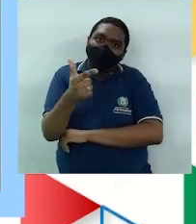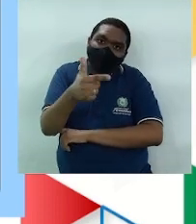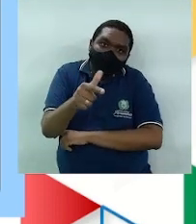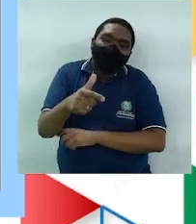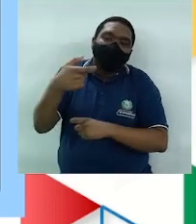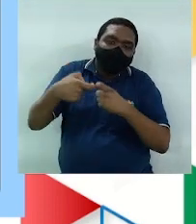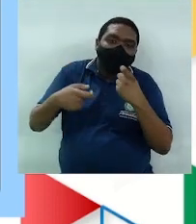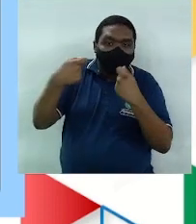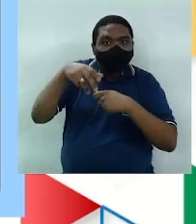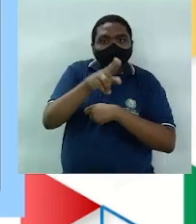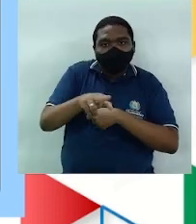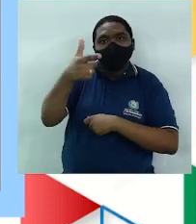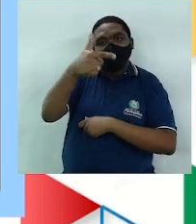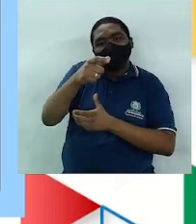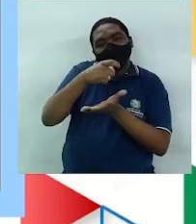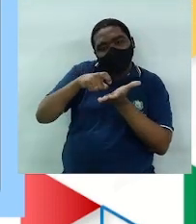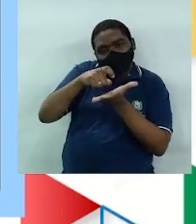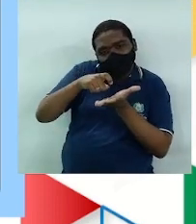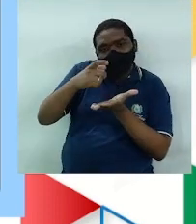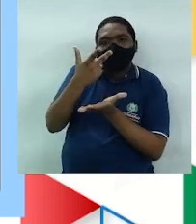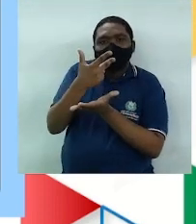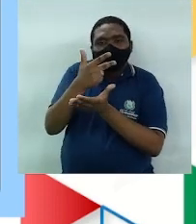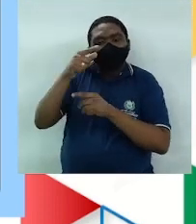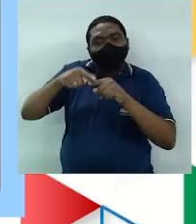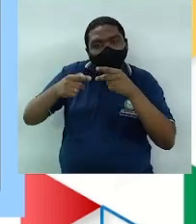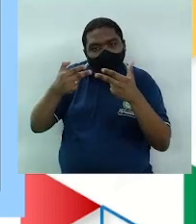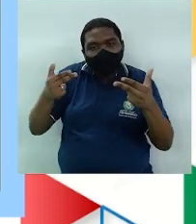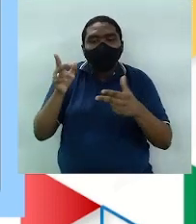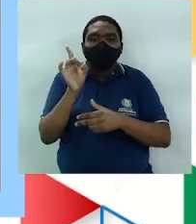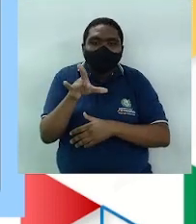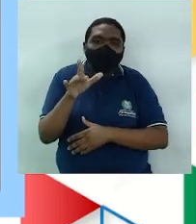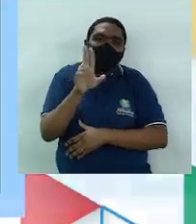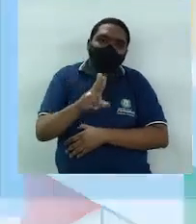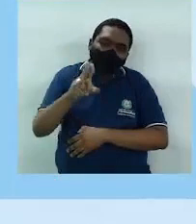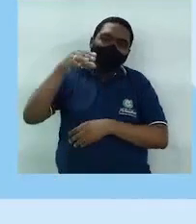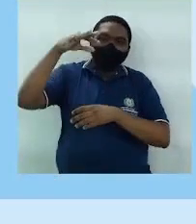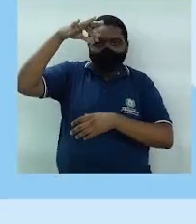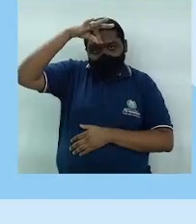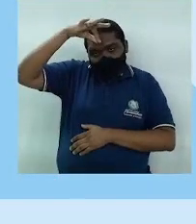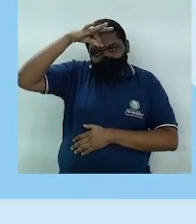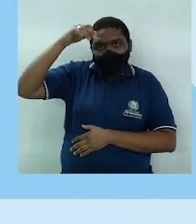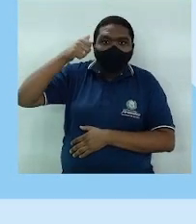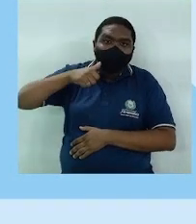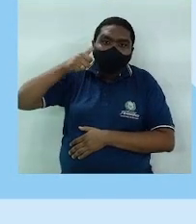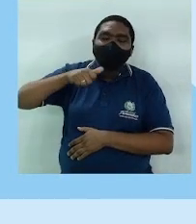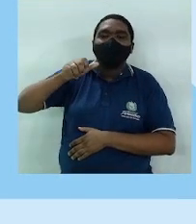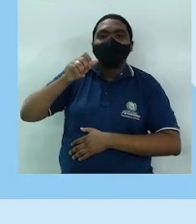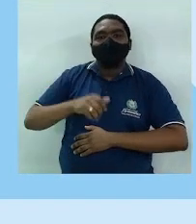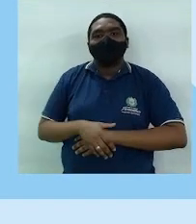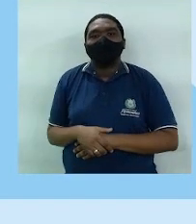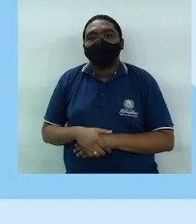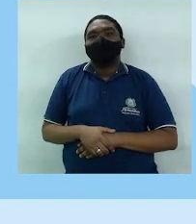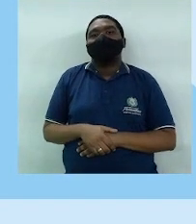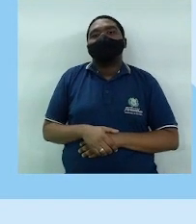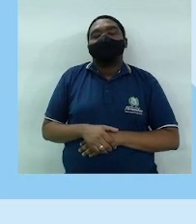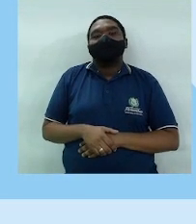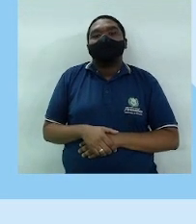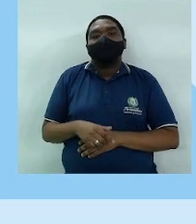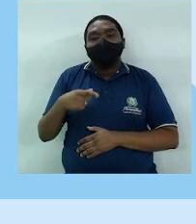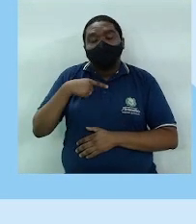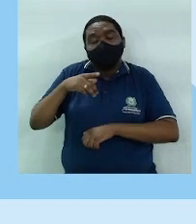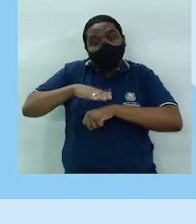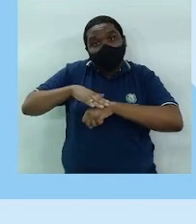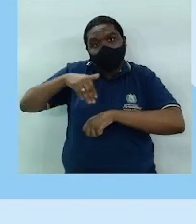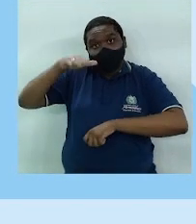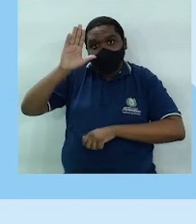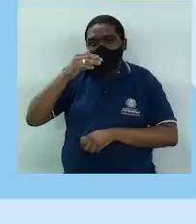Então, exige uma reaplicação do produto quando a relação sexual for contínua ou tiver mais uma duração